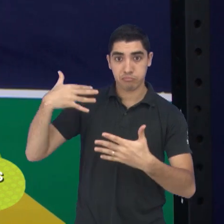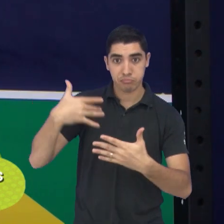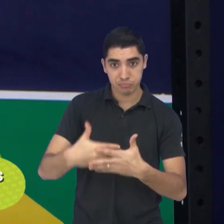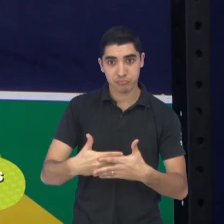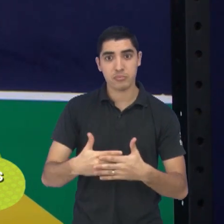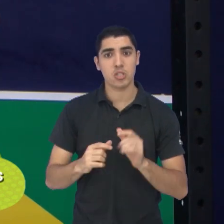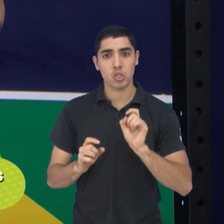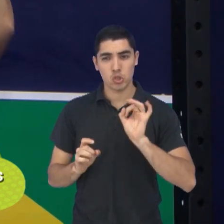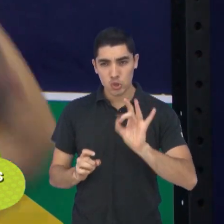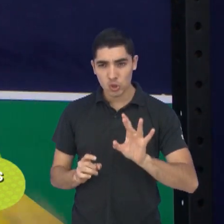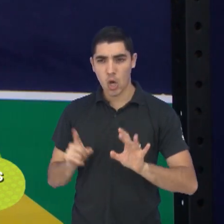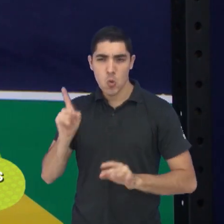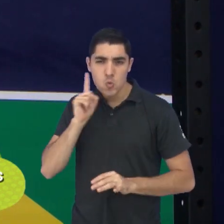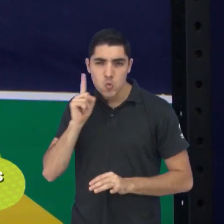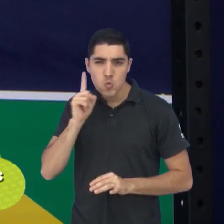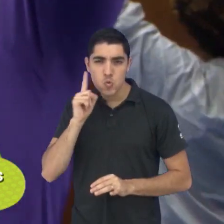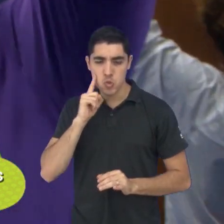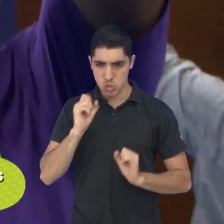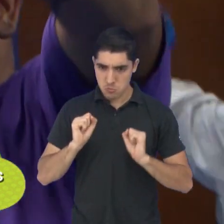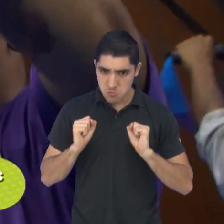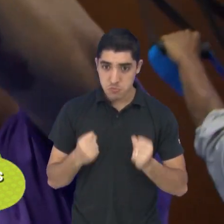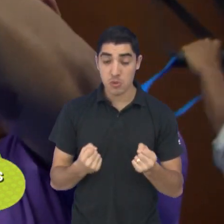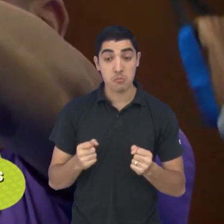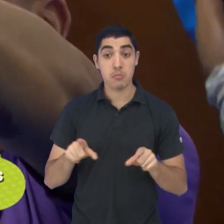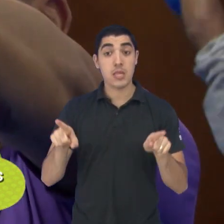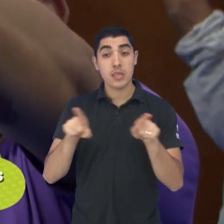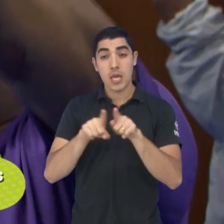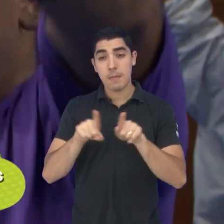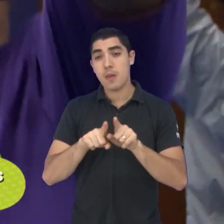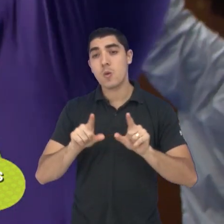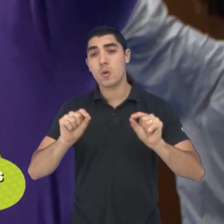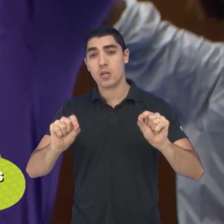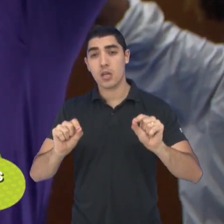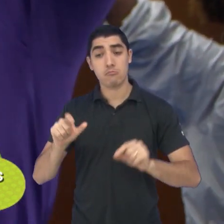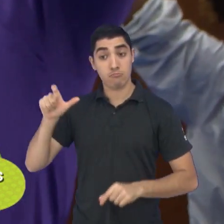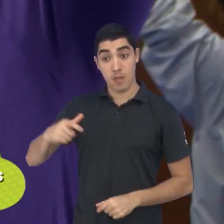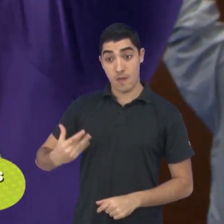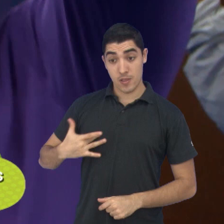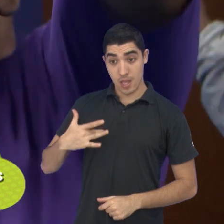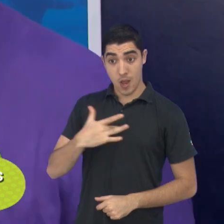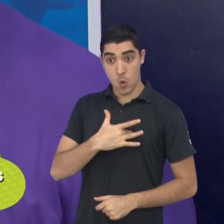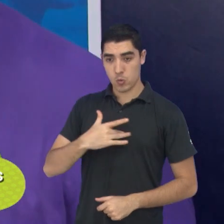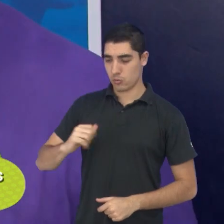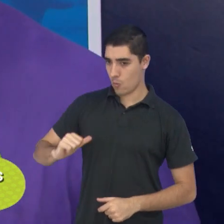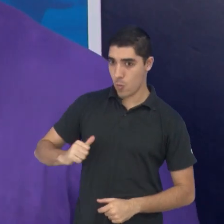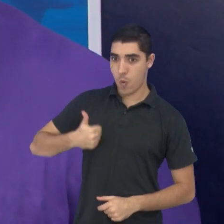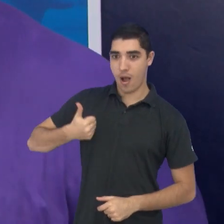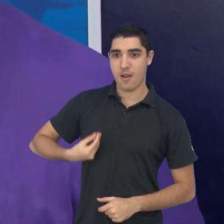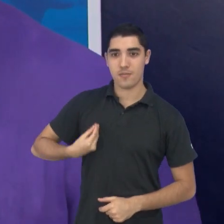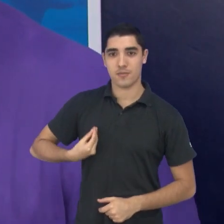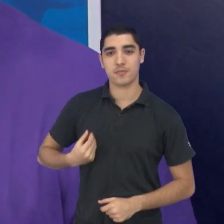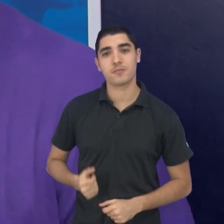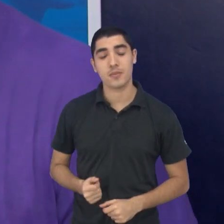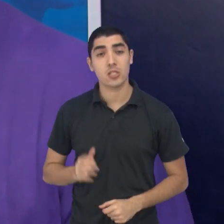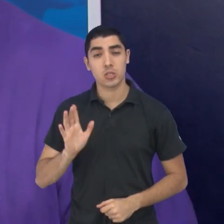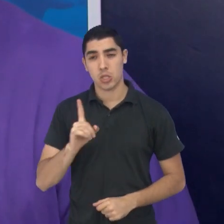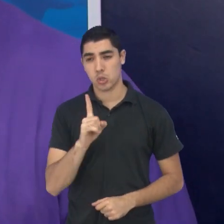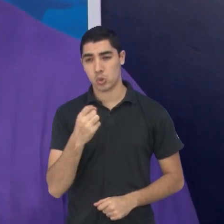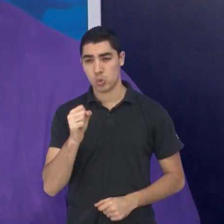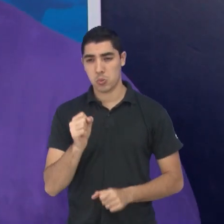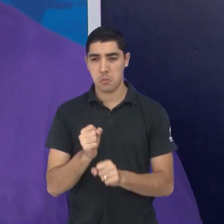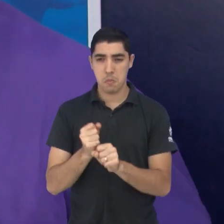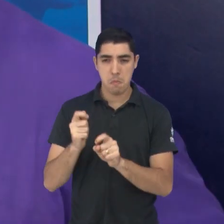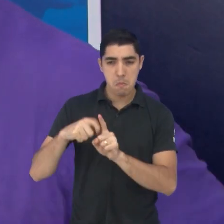disposição para o dia a dia que melhorou, mas principalmente a qualidade de vida. Durante esses oito meses que eu estou treinando,